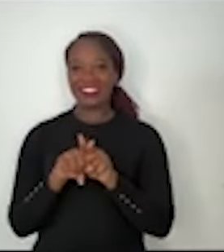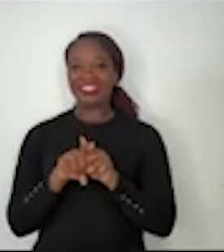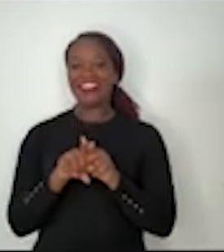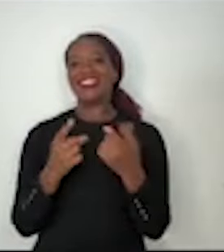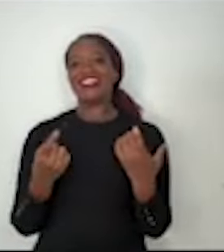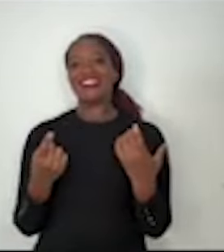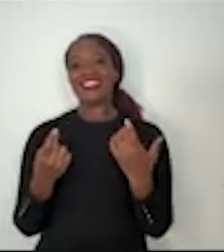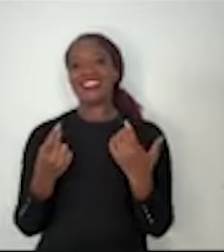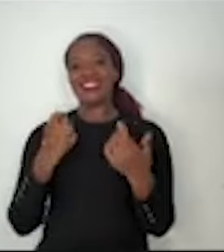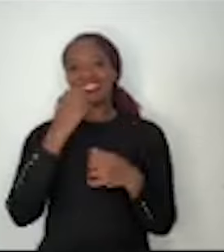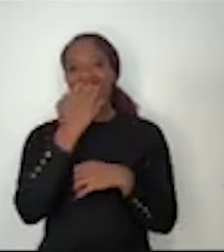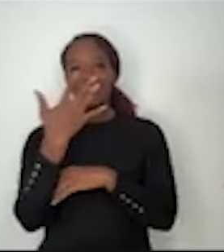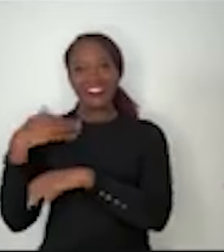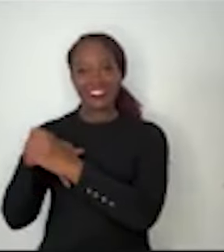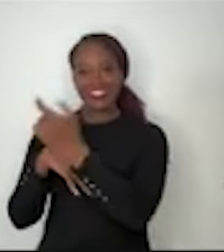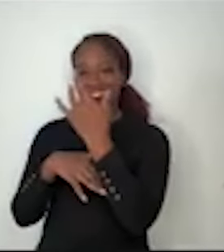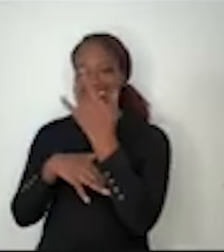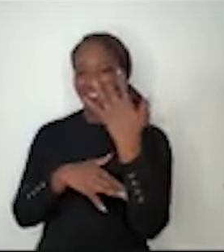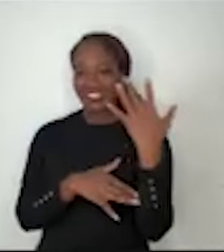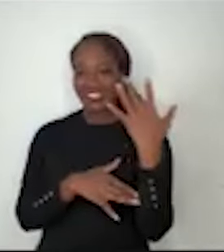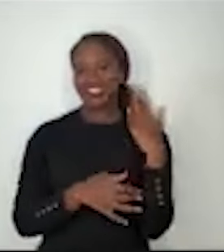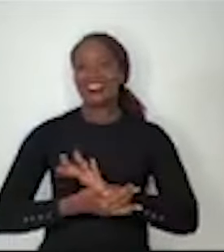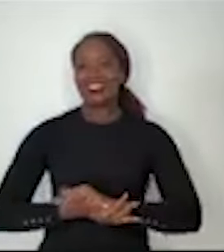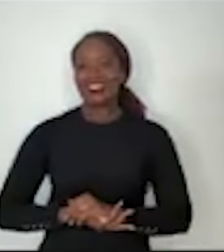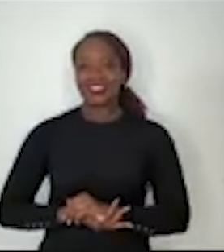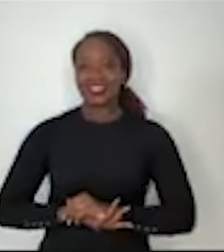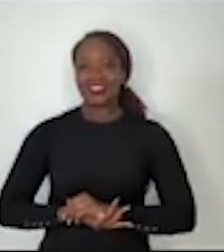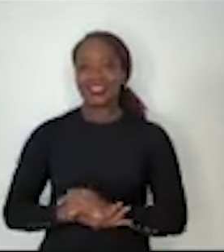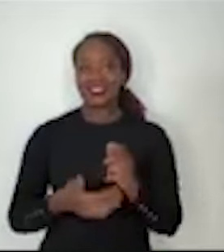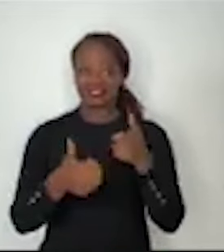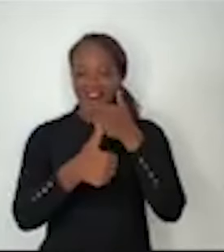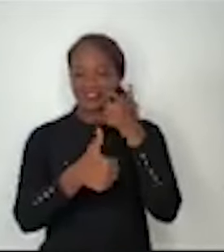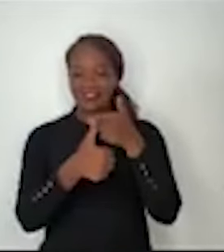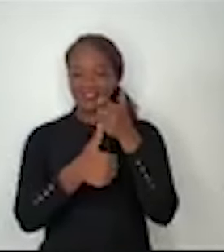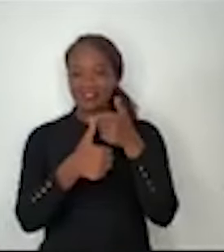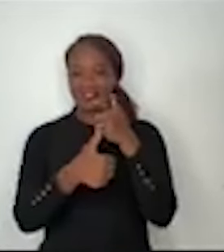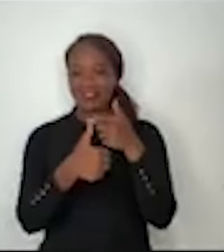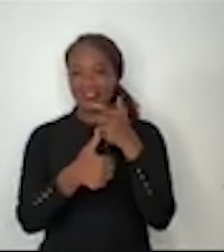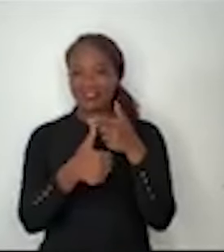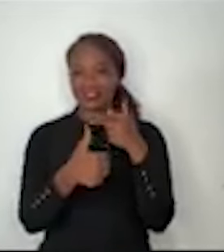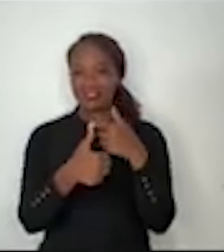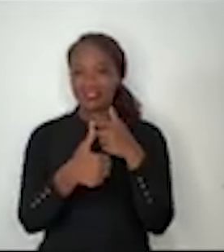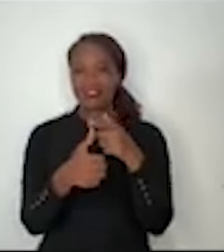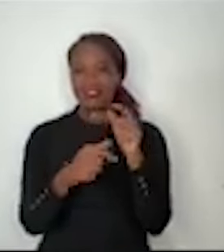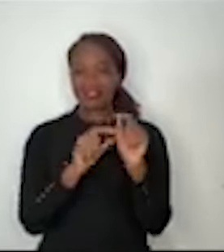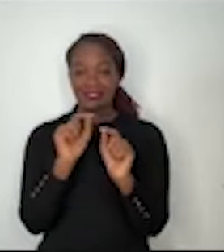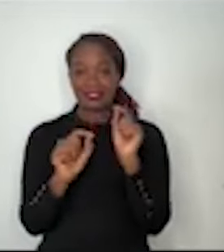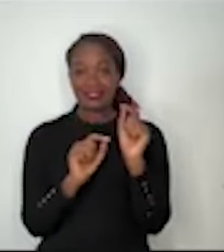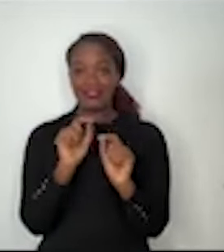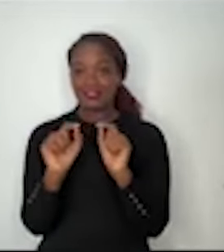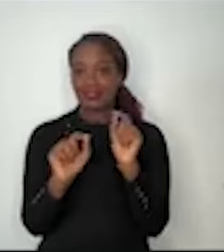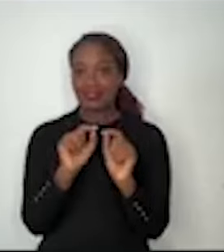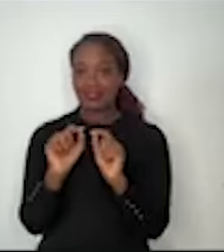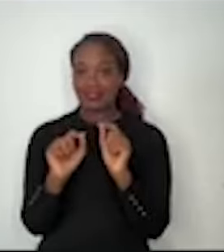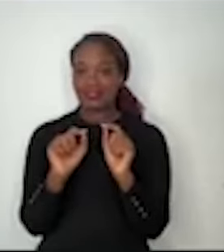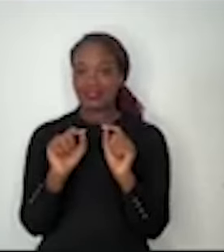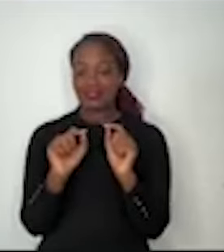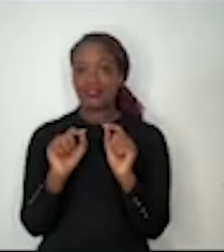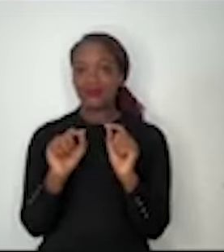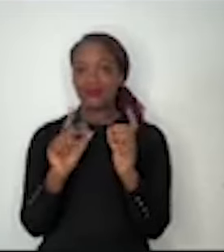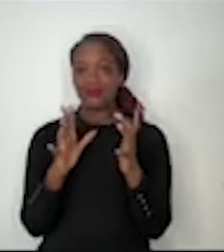por todas as razões. Em primeiro lugar, porque o Brasil tem uma energia,